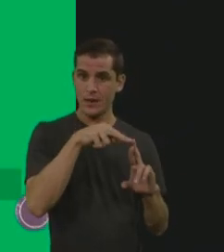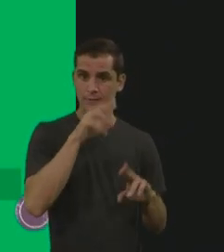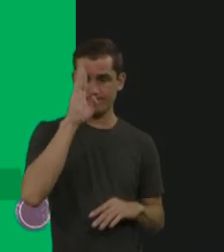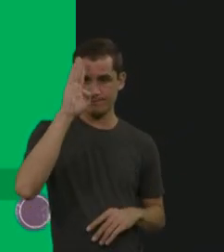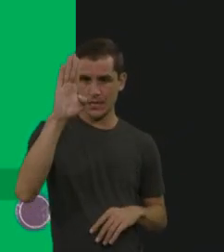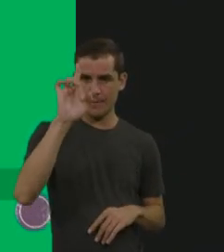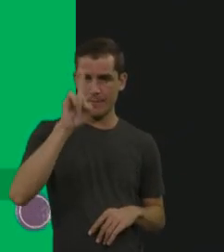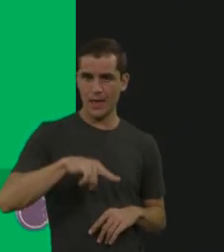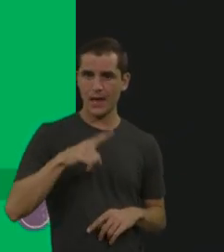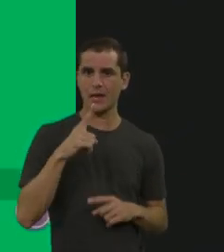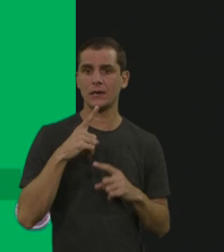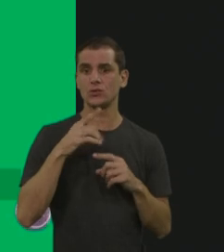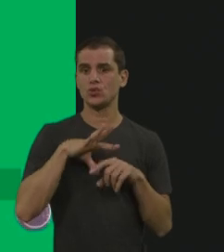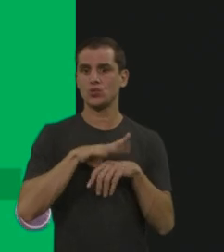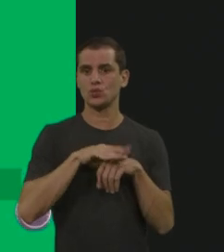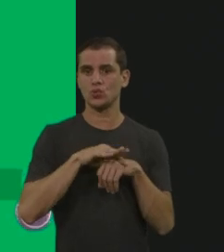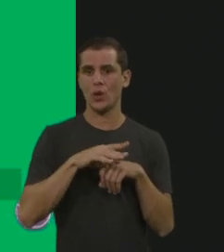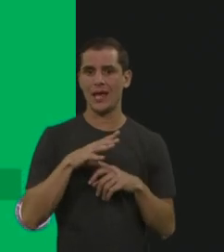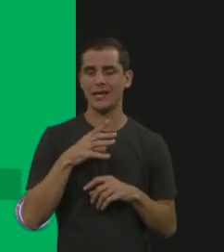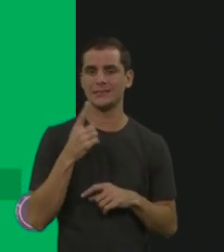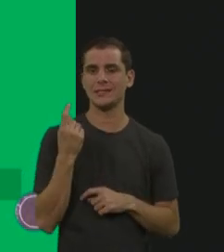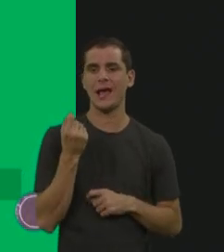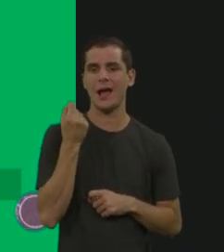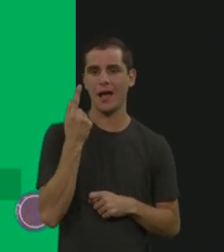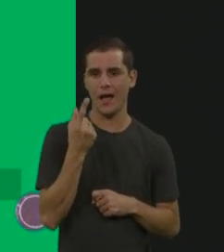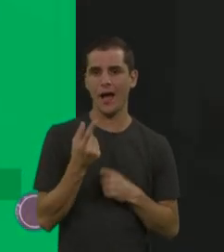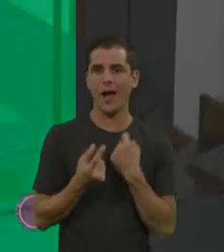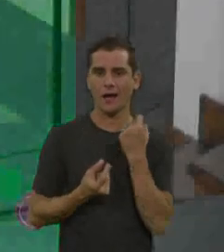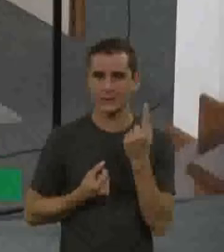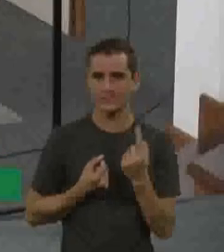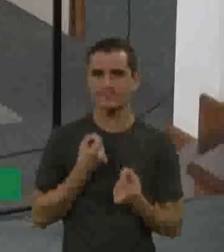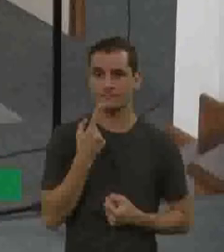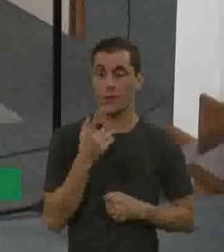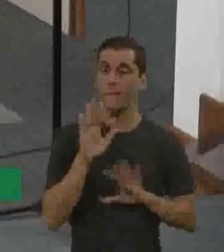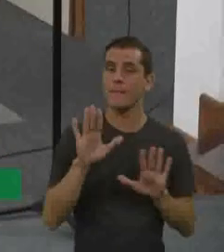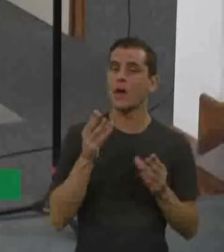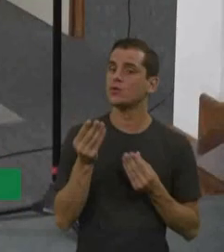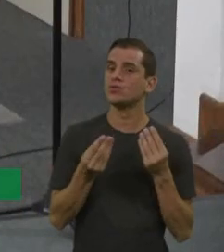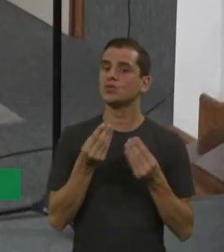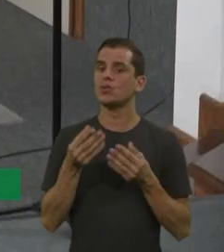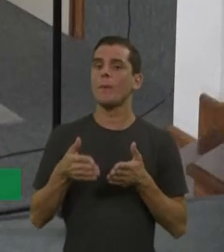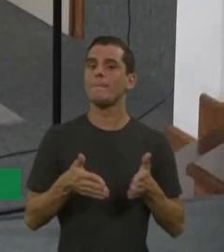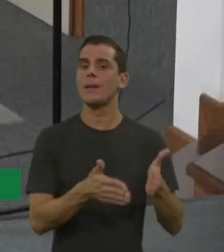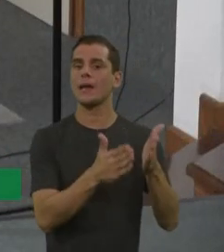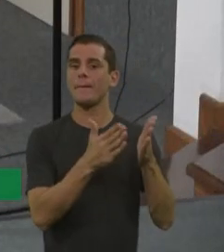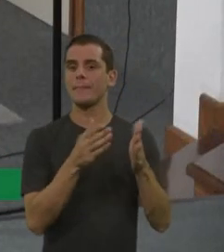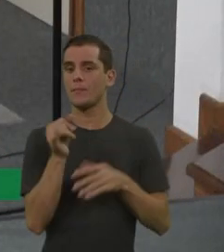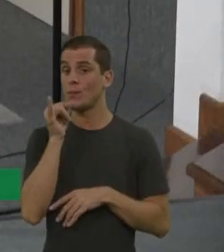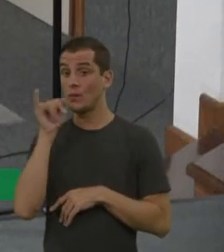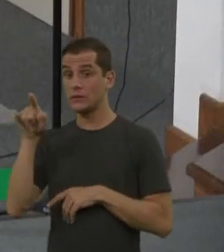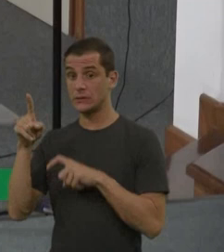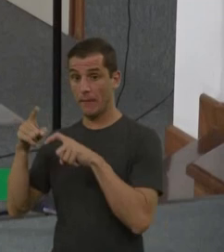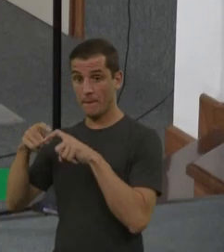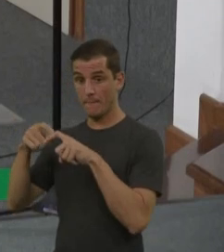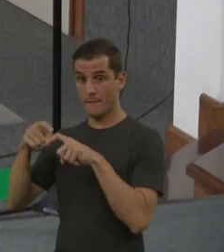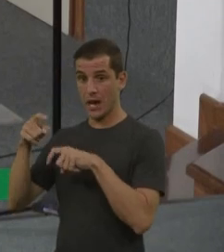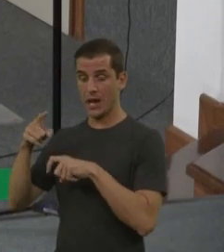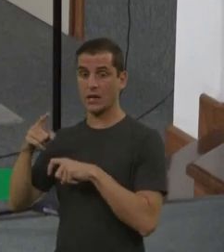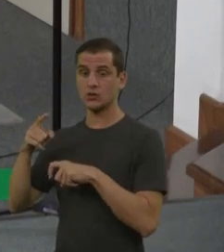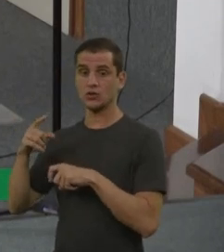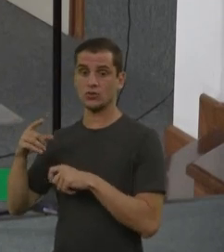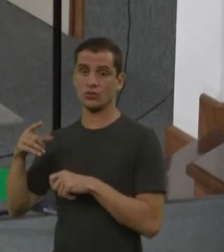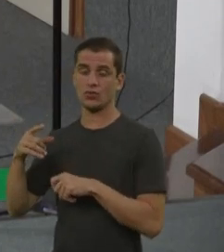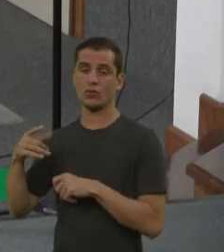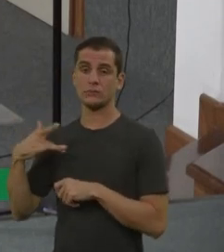arrosinatos do metabolismo. É uma urgência, o Renato. Só que o encaminhamento, o médico do posto já pode ajudar a gente com esses exames